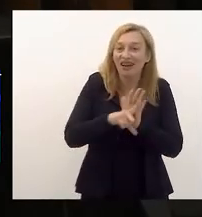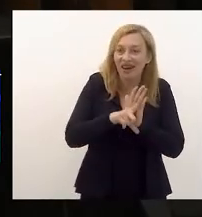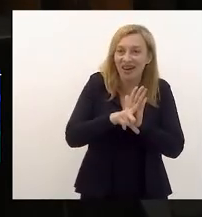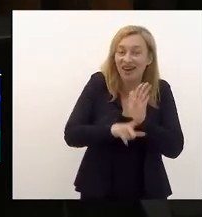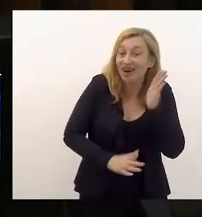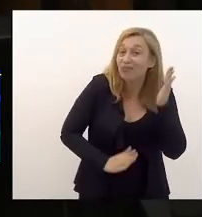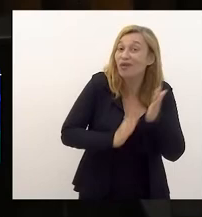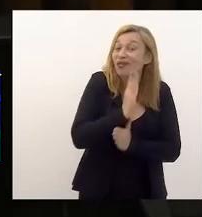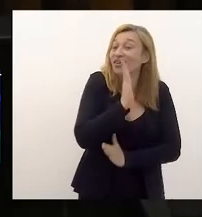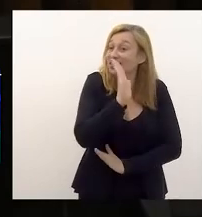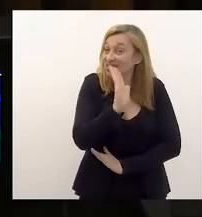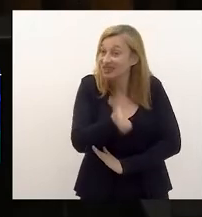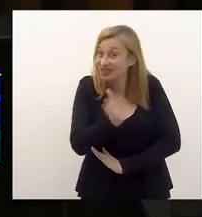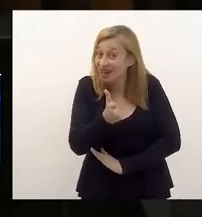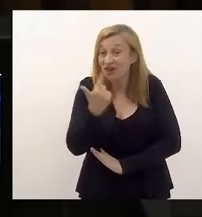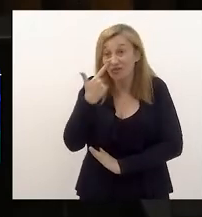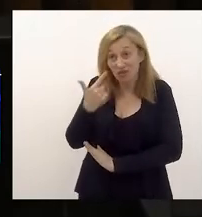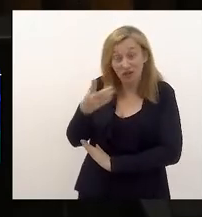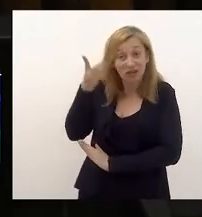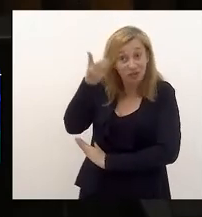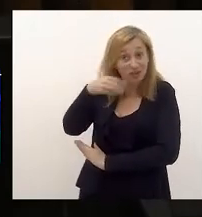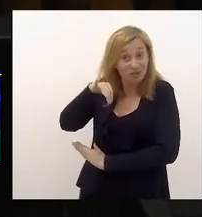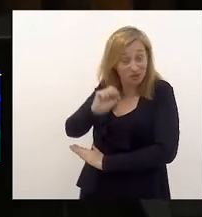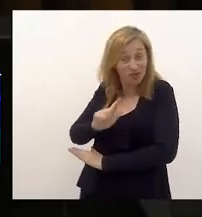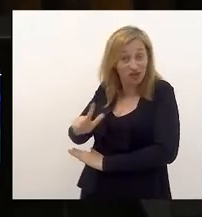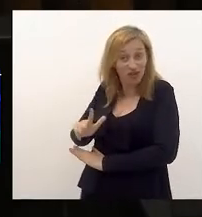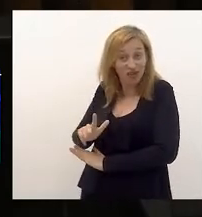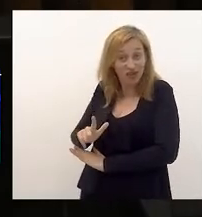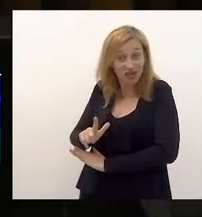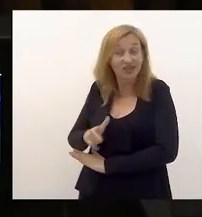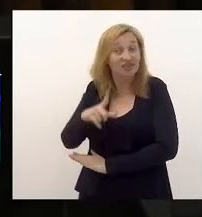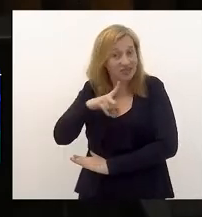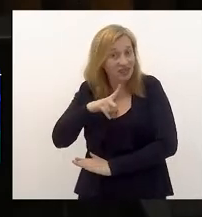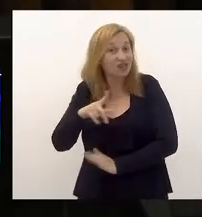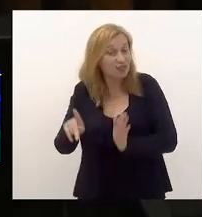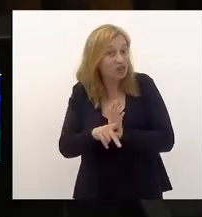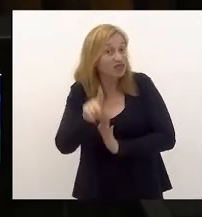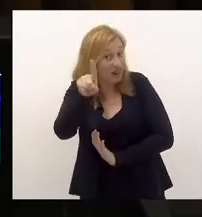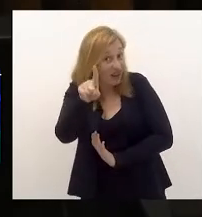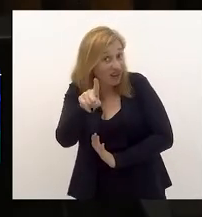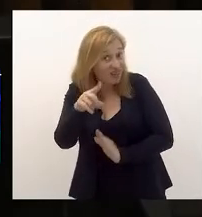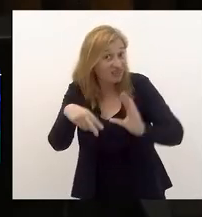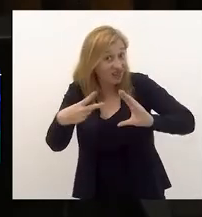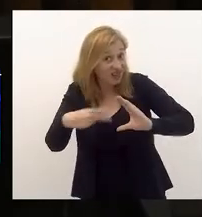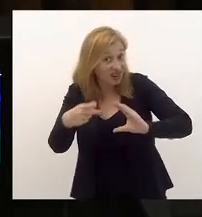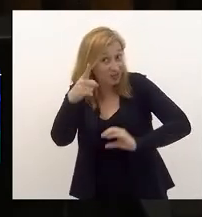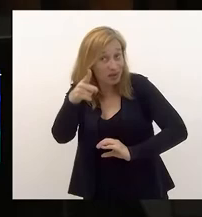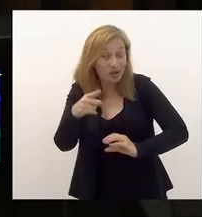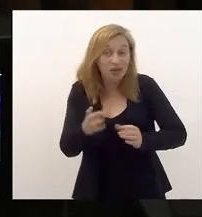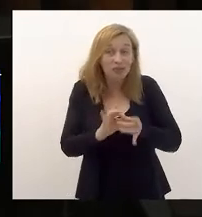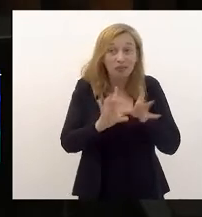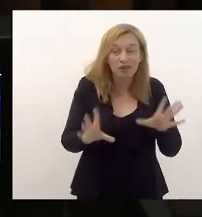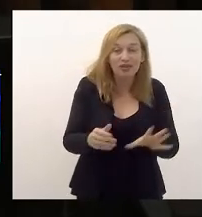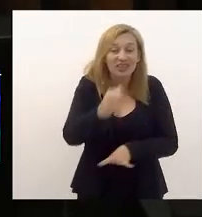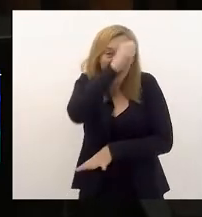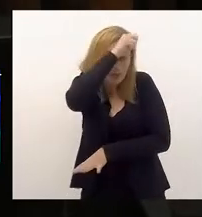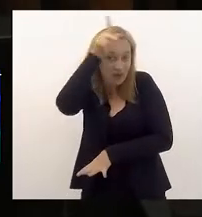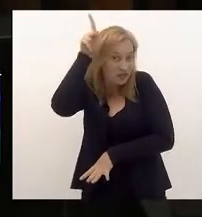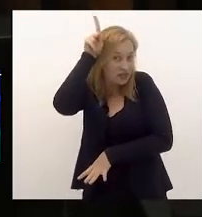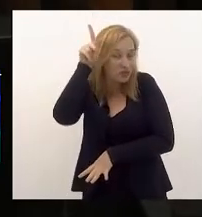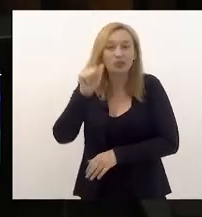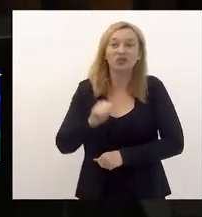aprovadas, viu, deputado Felipe Michel, tem um projeto de lei na Câmara para permitir que a Prefeitura